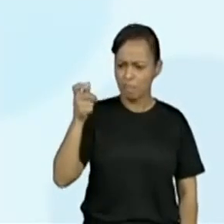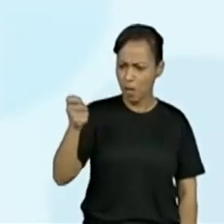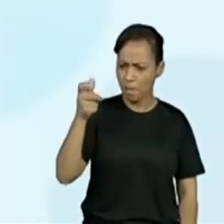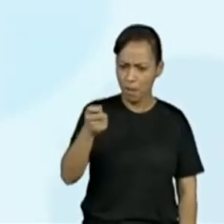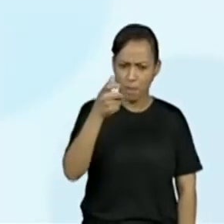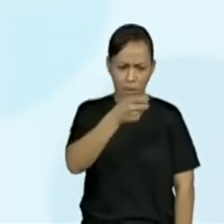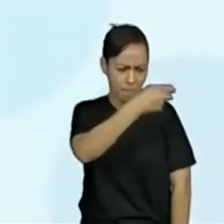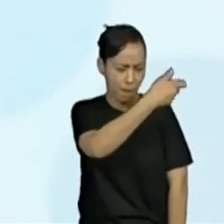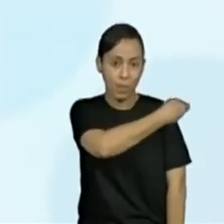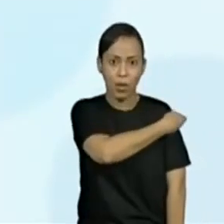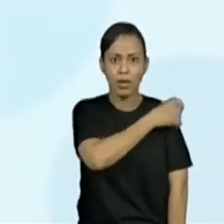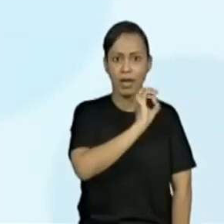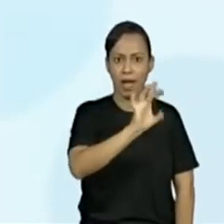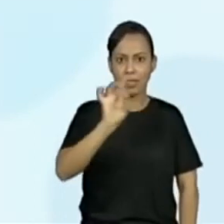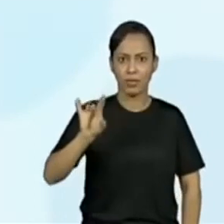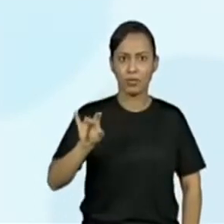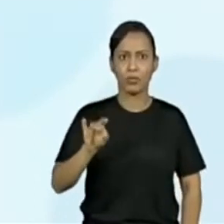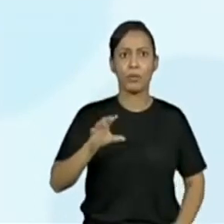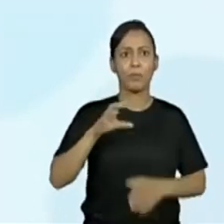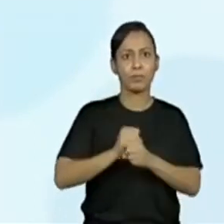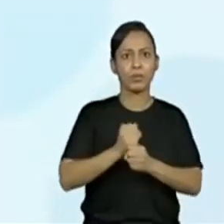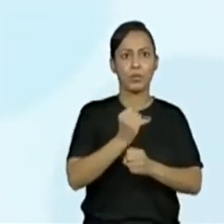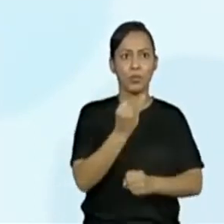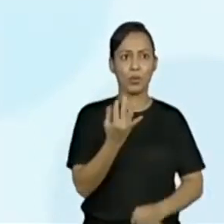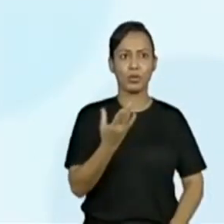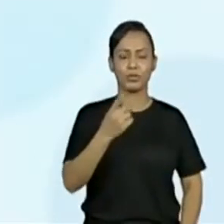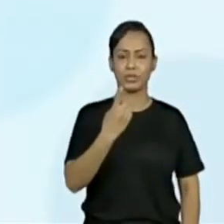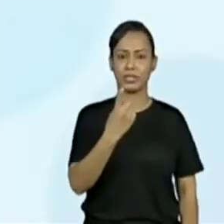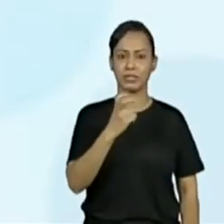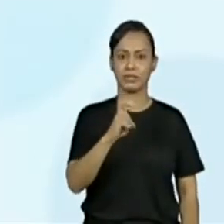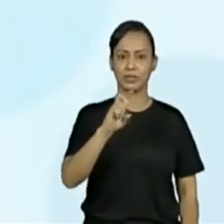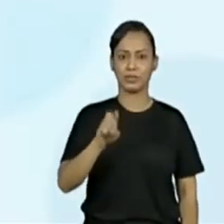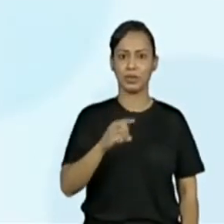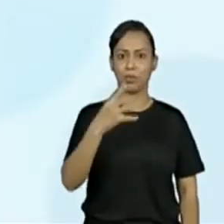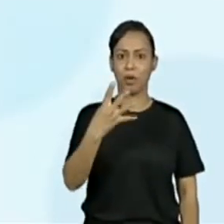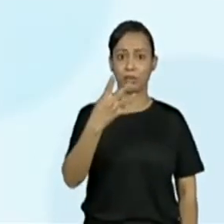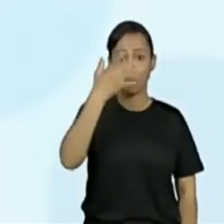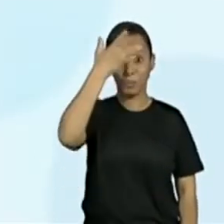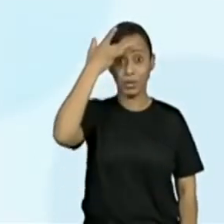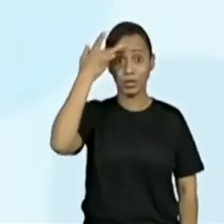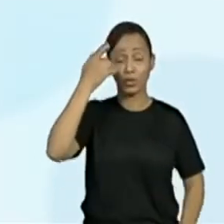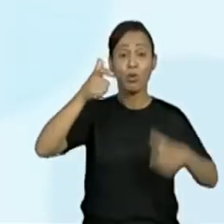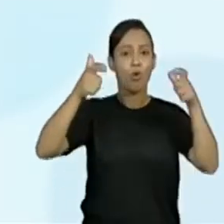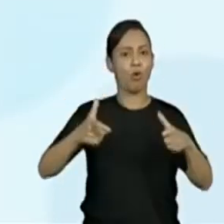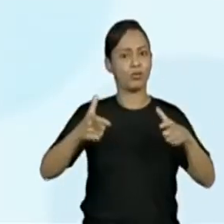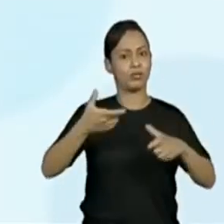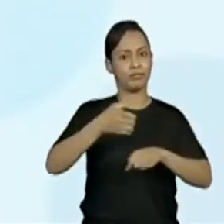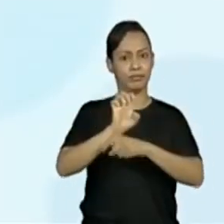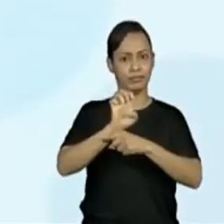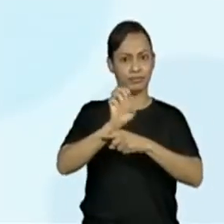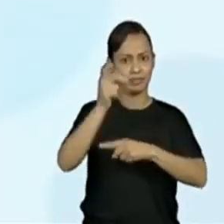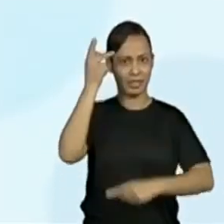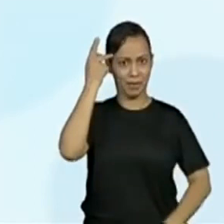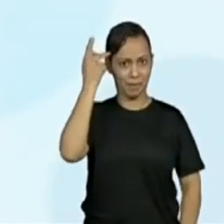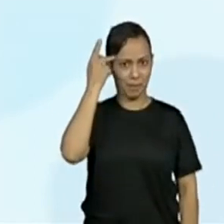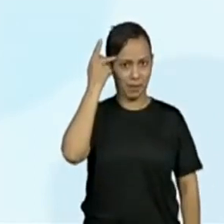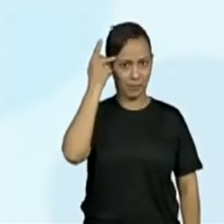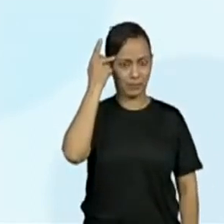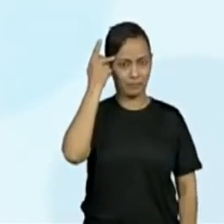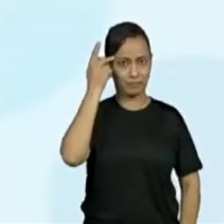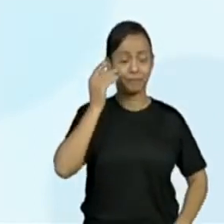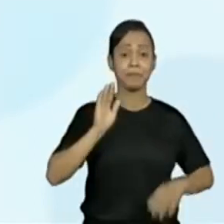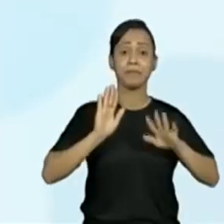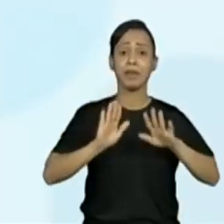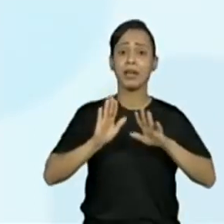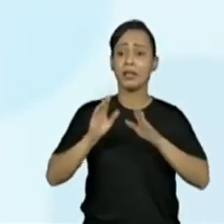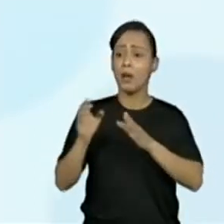,4 milhões de moradores de São Paulo. Olha lá o estado aparecendo. Já foi atingida a